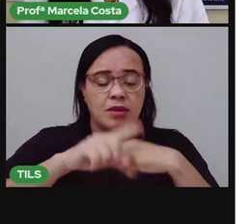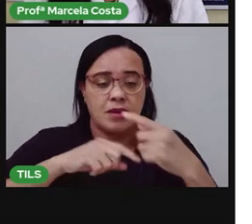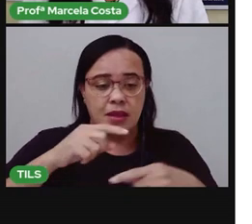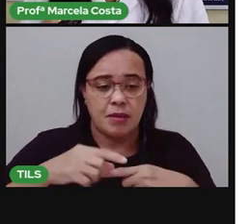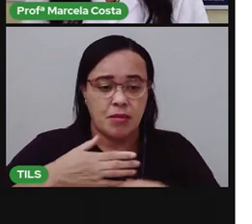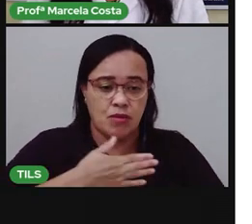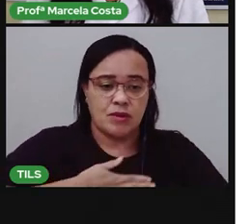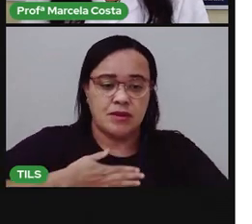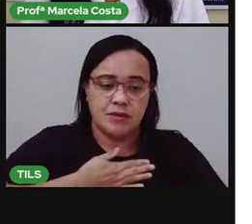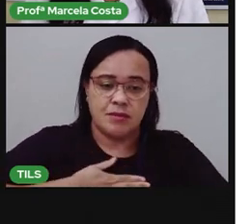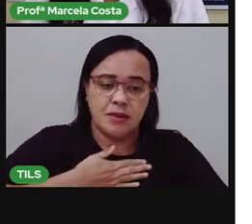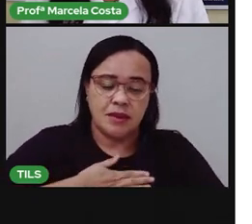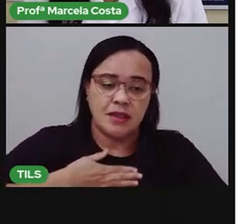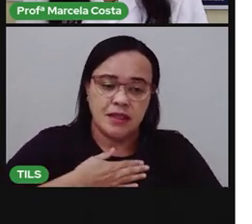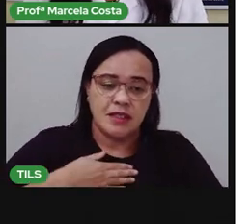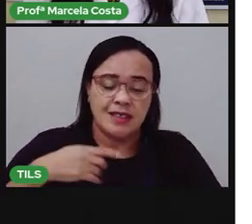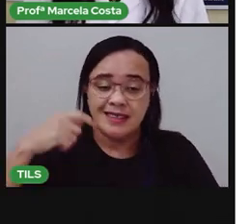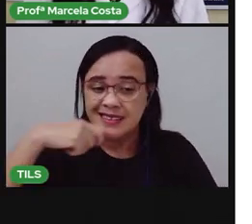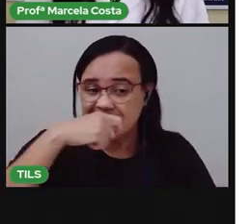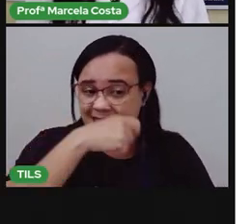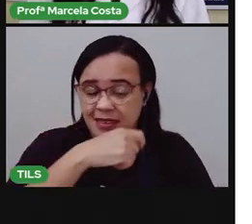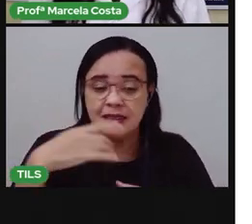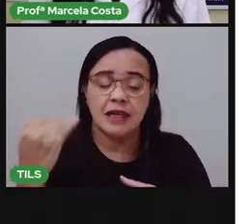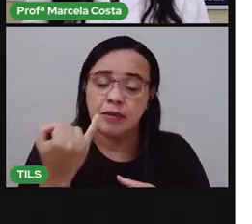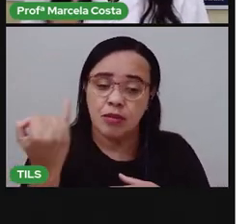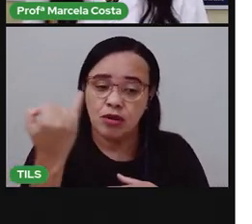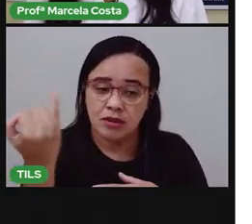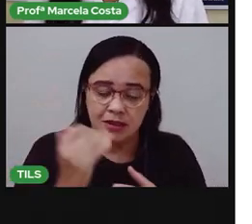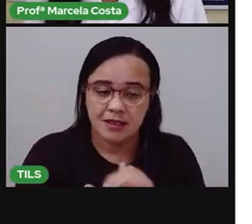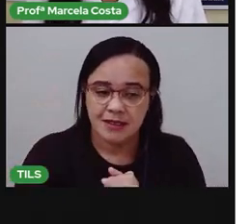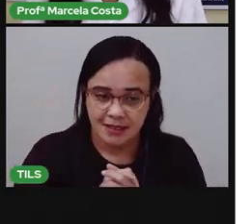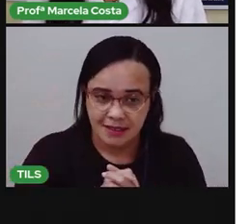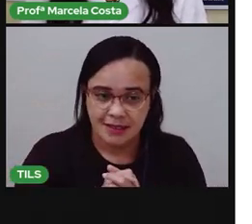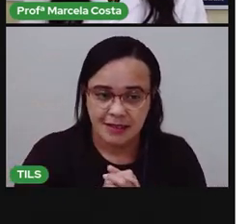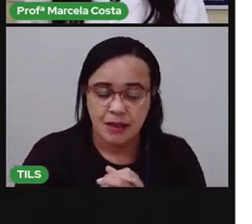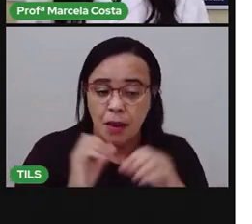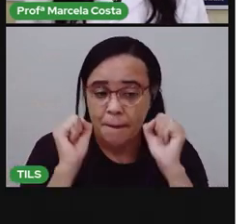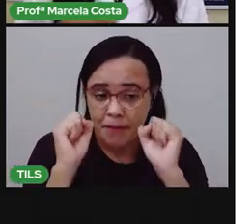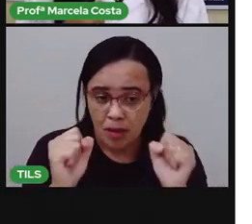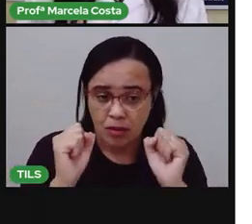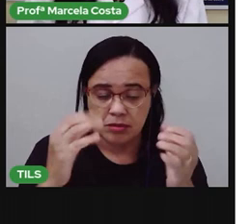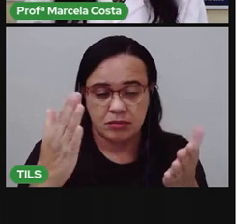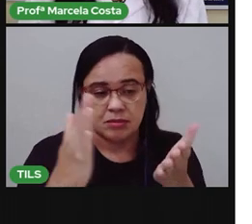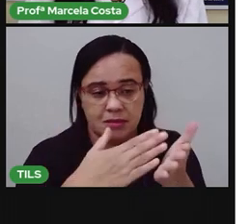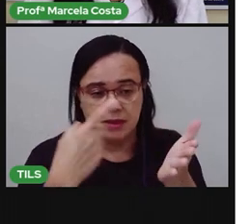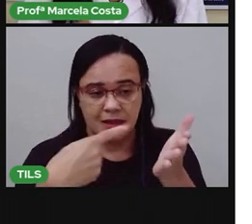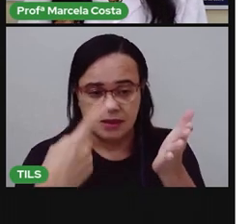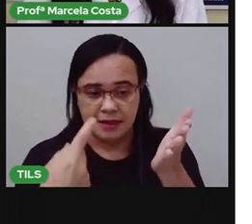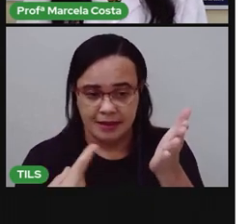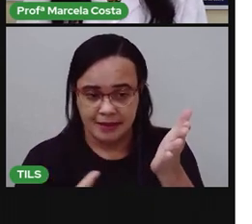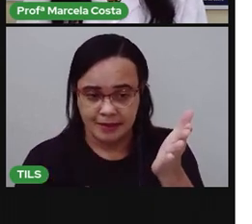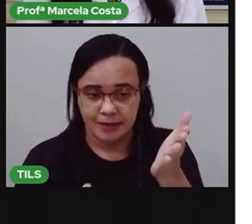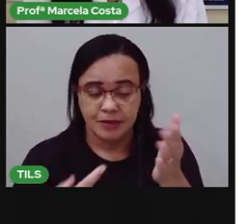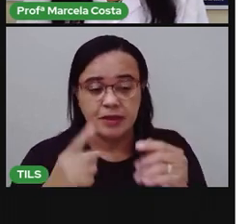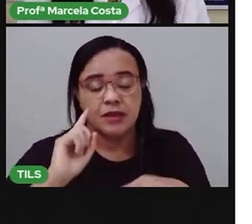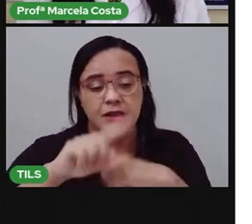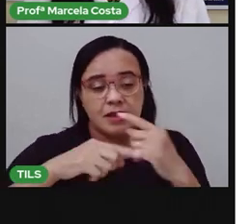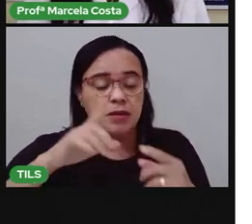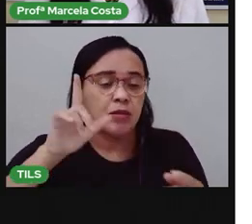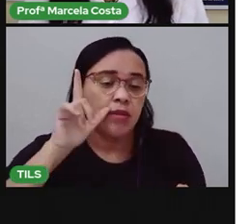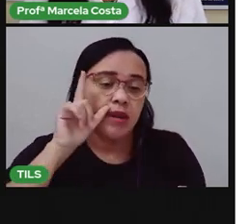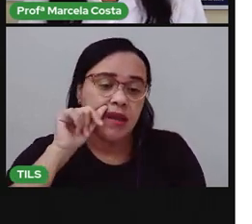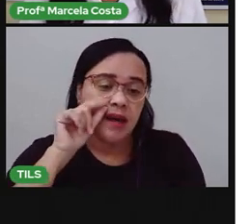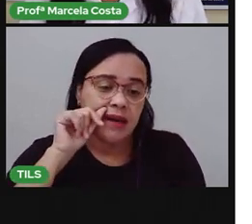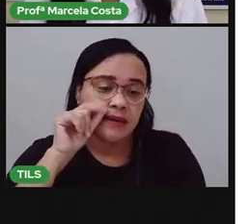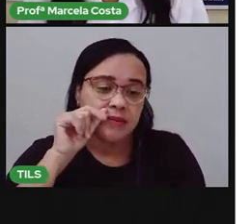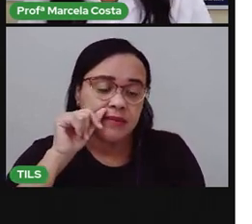pode pegar o seu caderno aí. O lápis. E ir escrevendo o nome desses